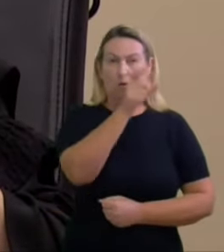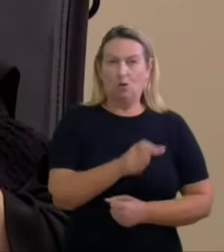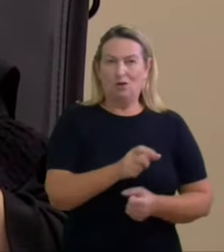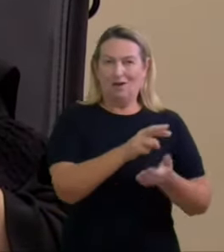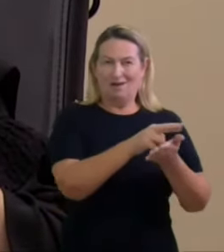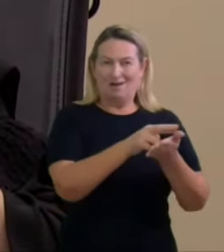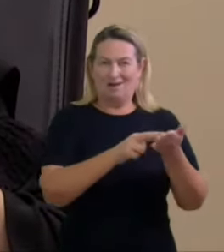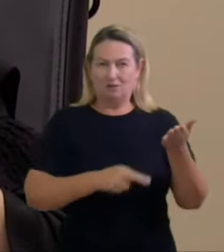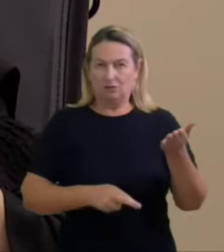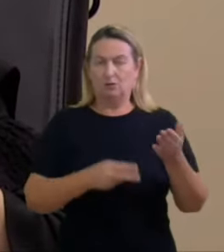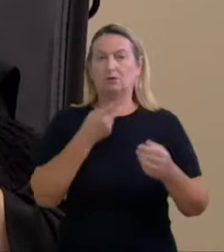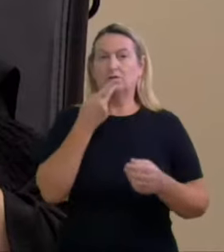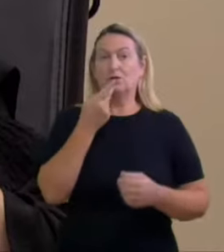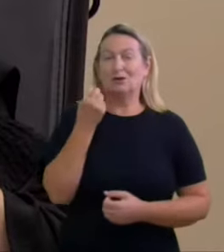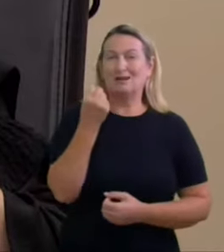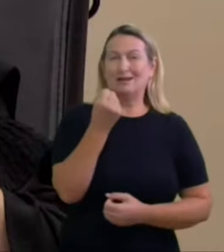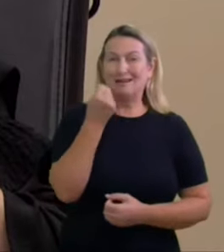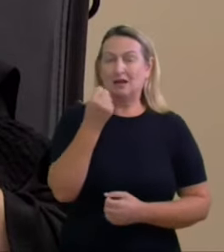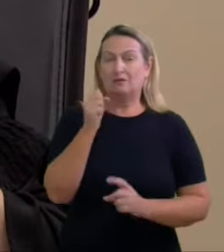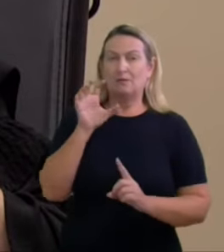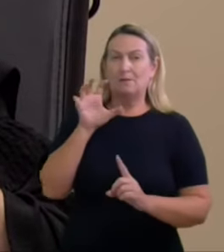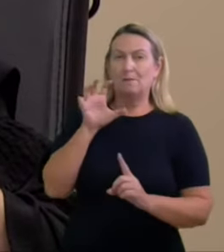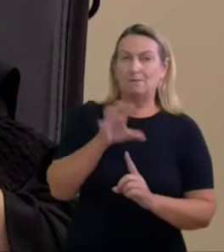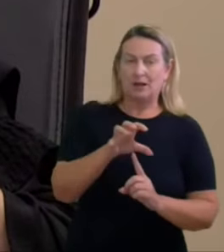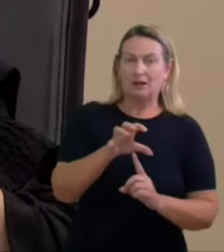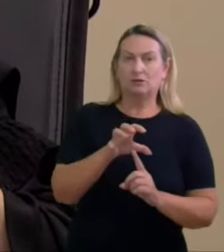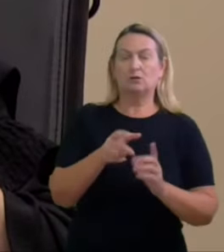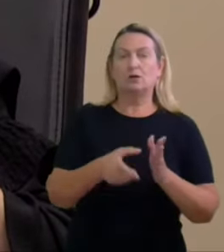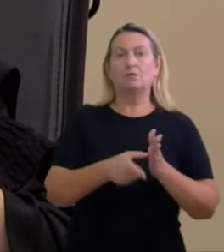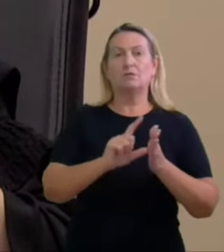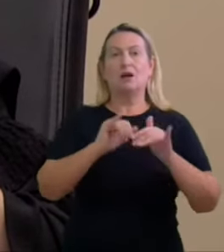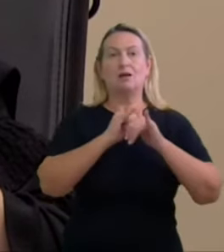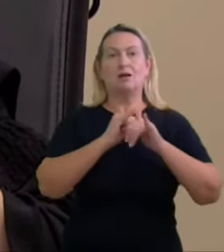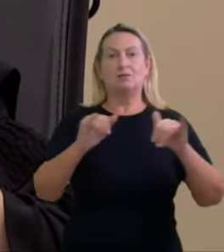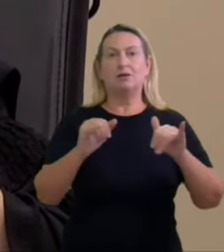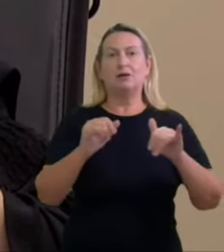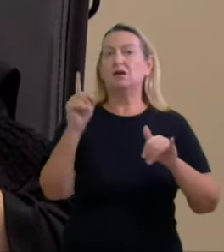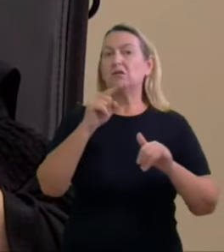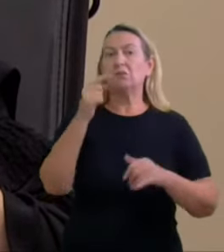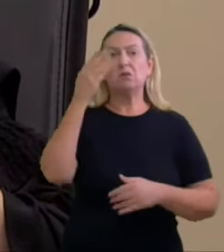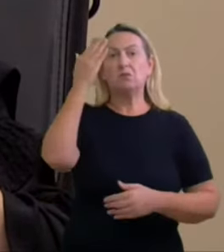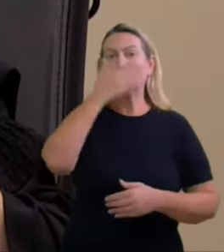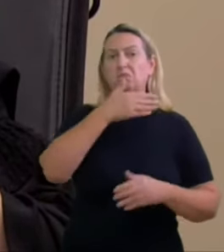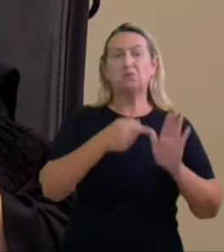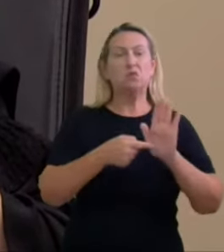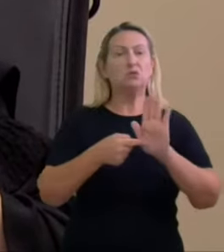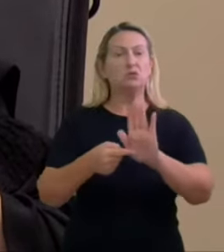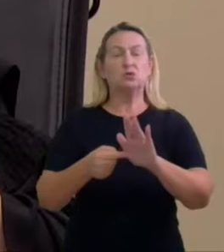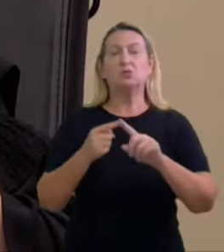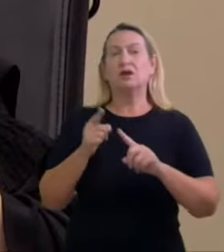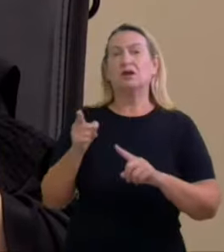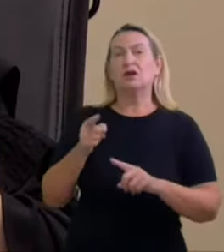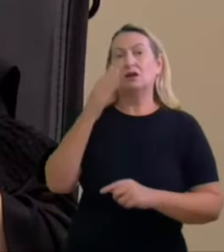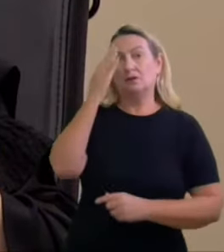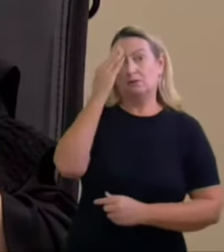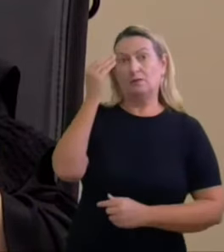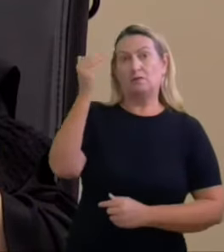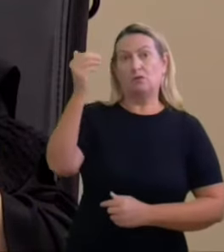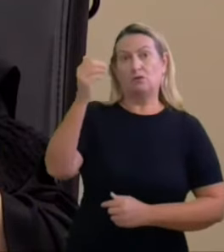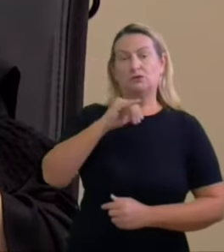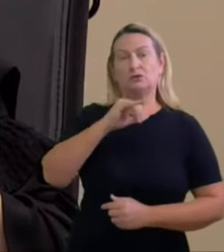o grave impacto dos gastos em pré-campanha não estaria demonstrado mesmo porque Sérgio Moro já era conhecido pela Lajajato a